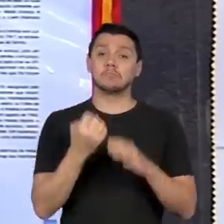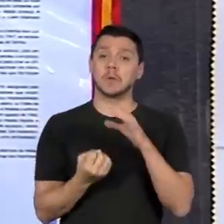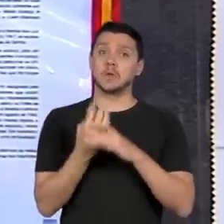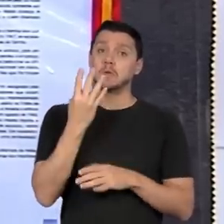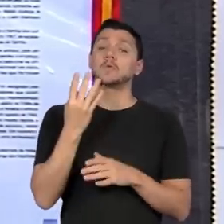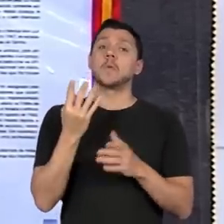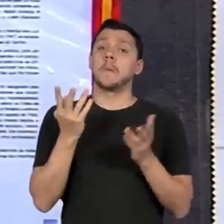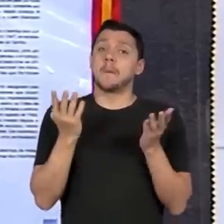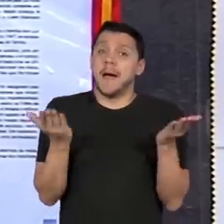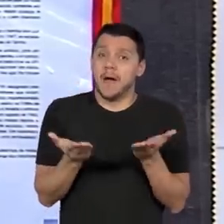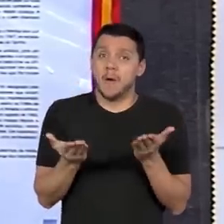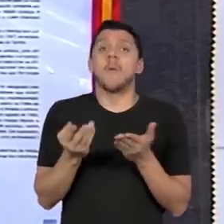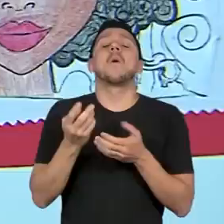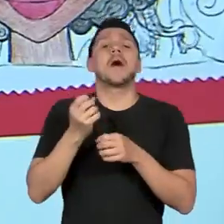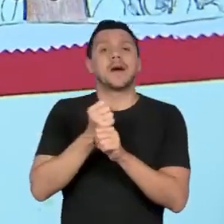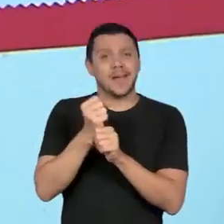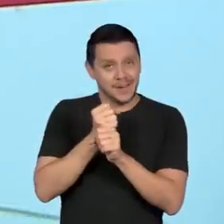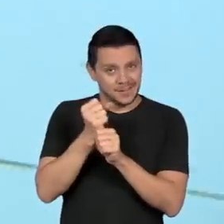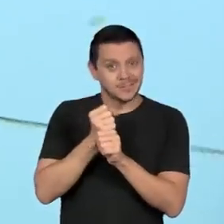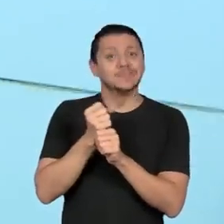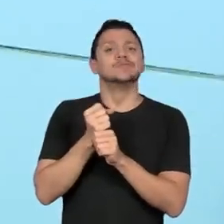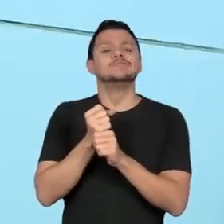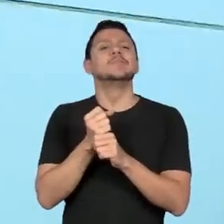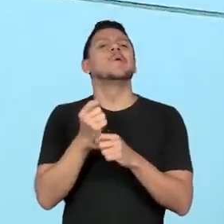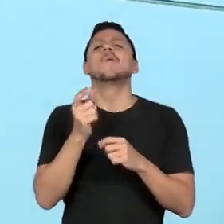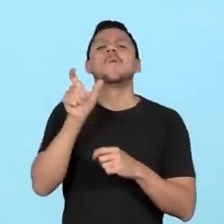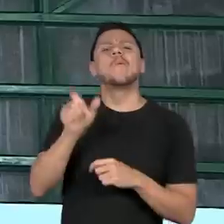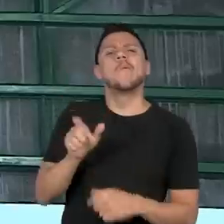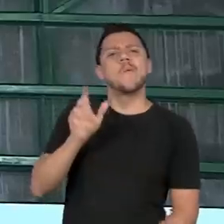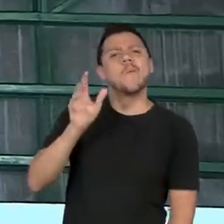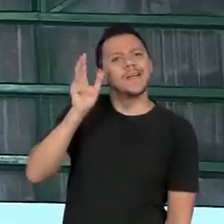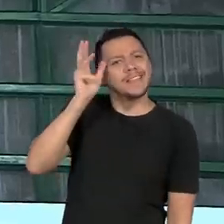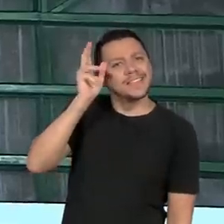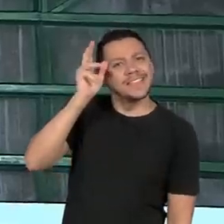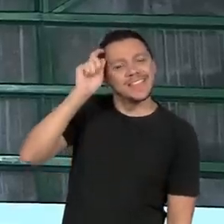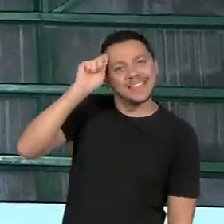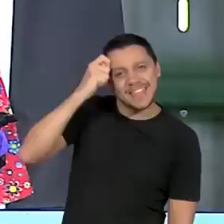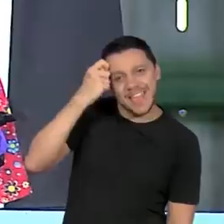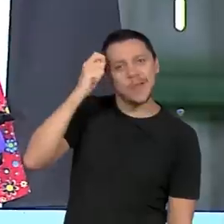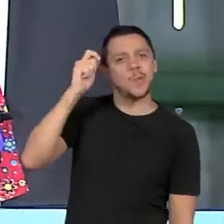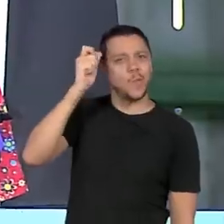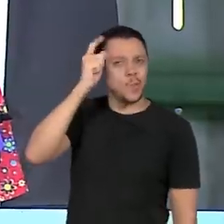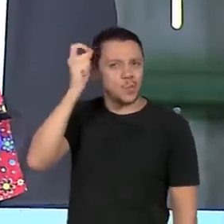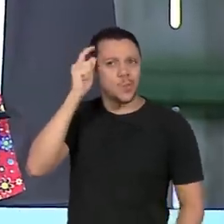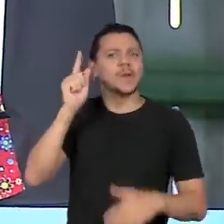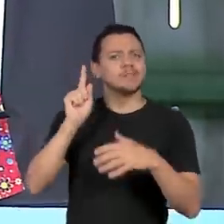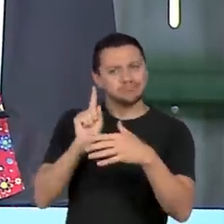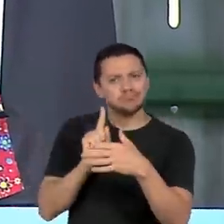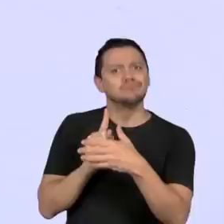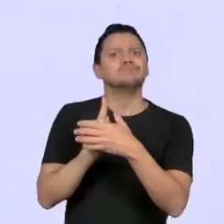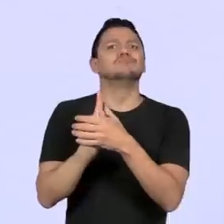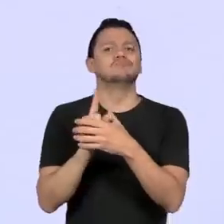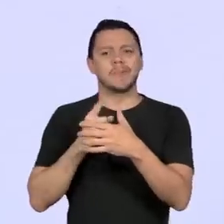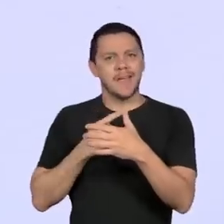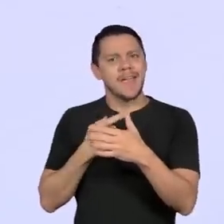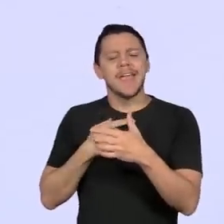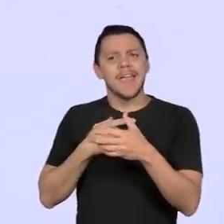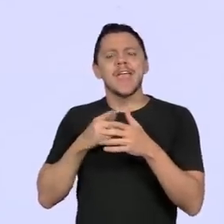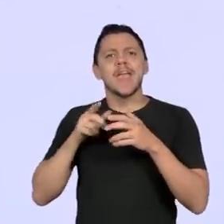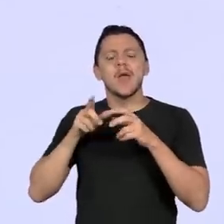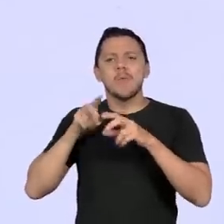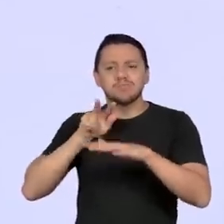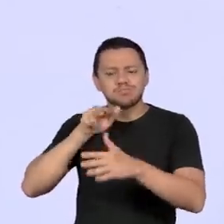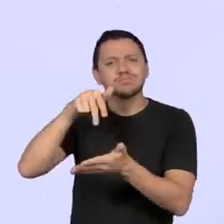imersão na cultura negra. Uma forma de aplicar o currículo antirracista, gerando novas reflexões e